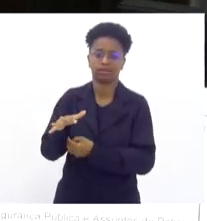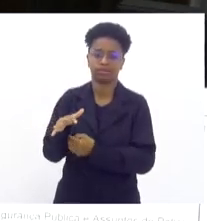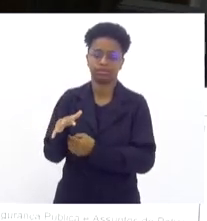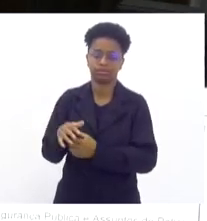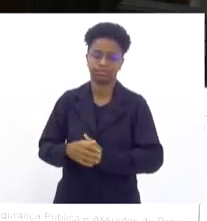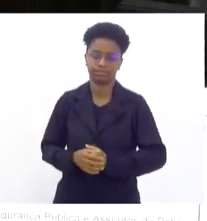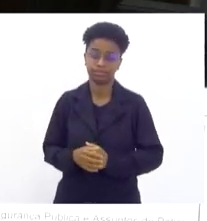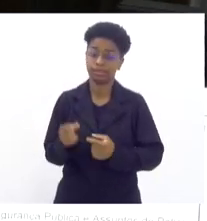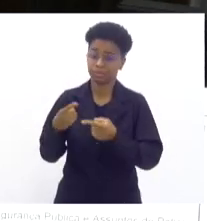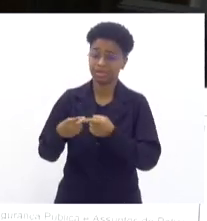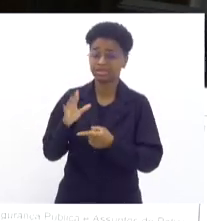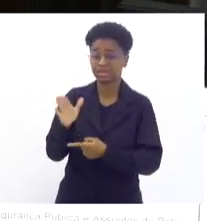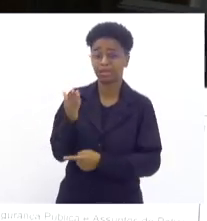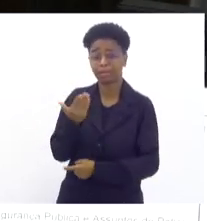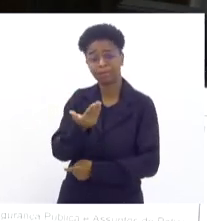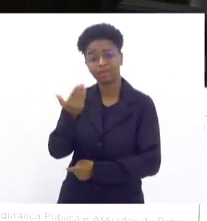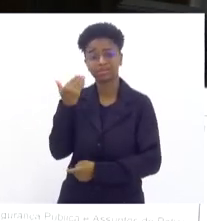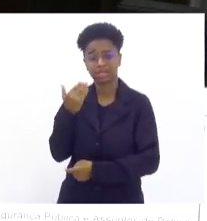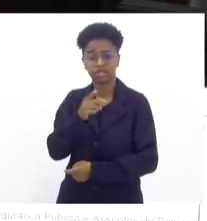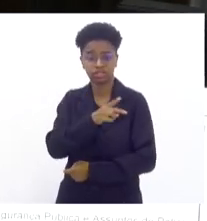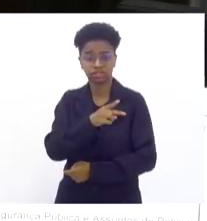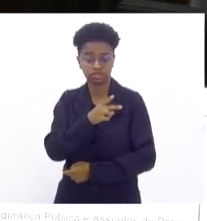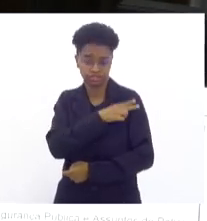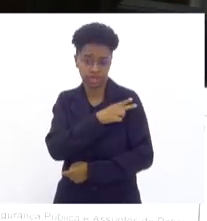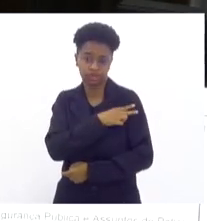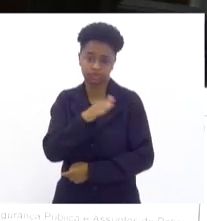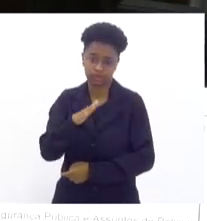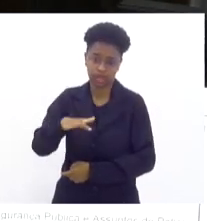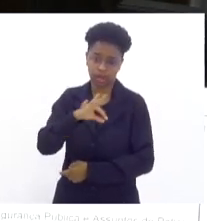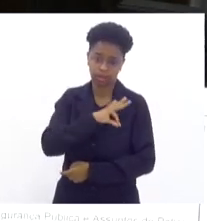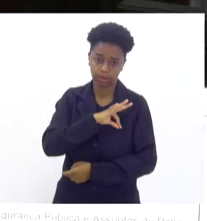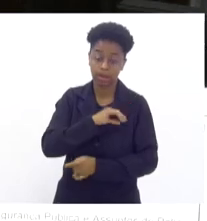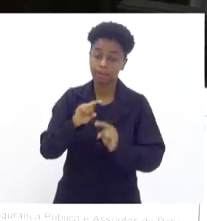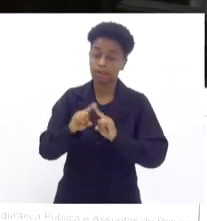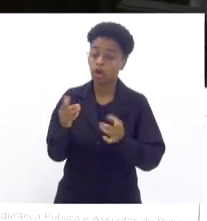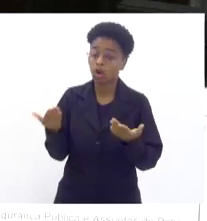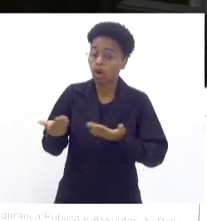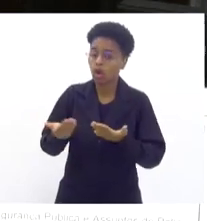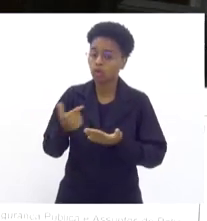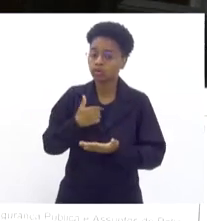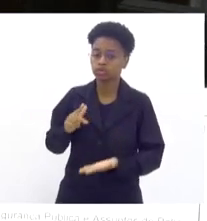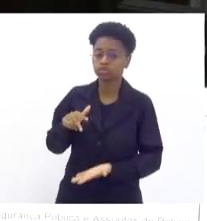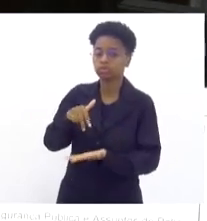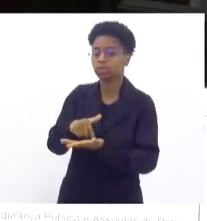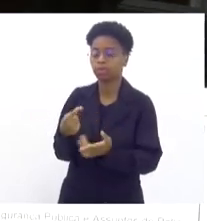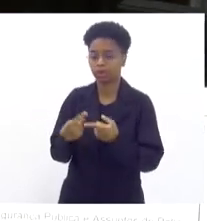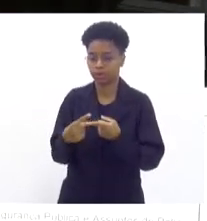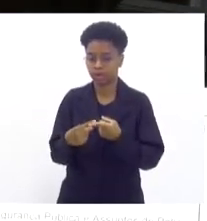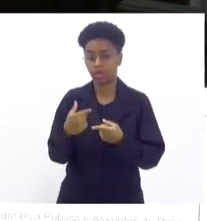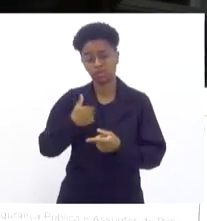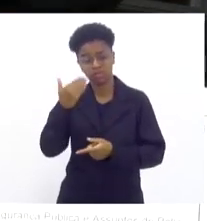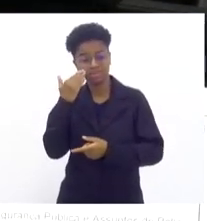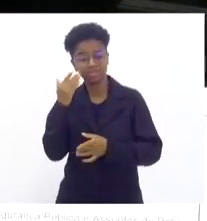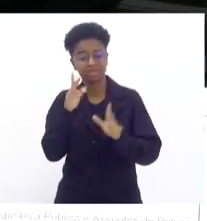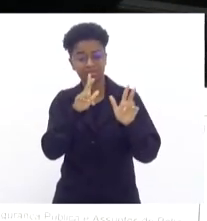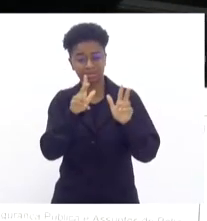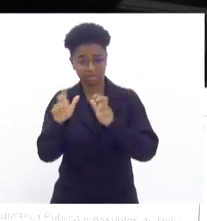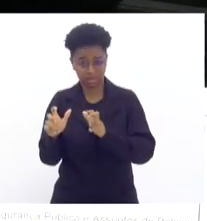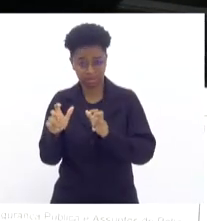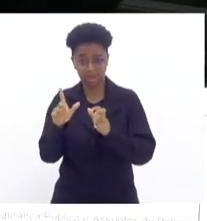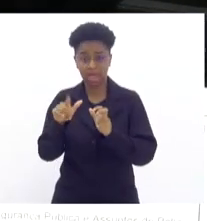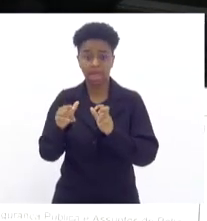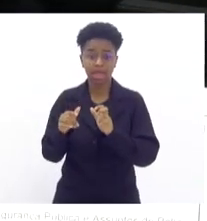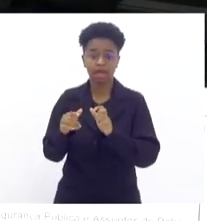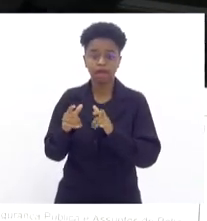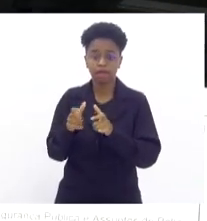grande por já ter sido chefe de polícia. Mas o que me trouxe hoje aqui também, eu sei que o tema hoje é o